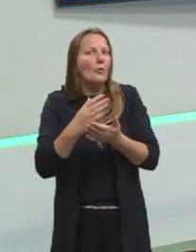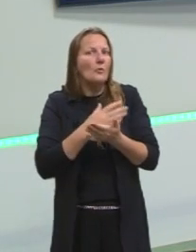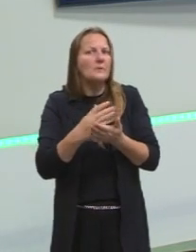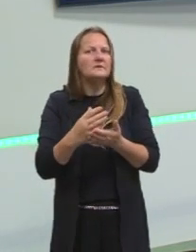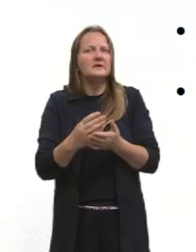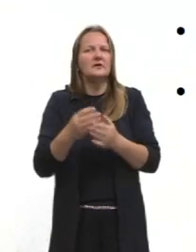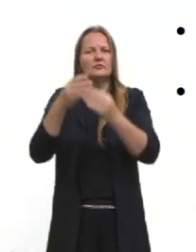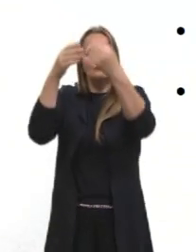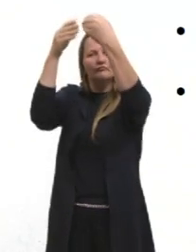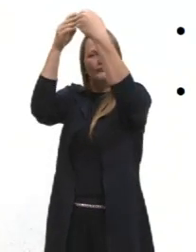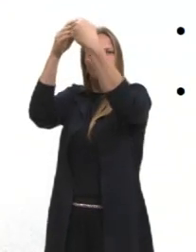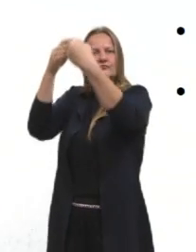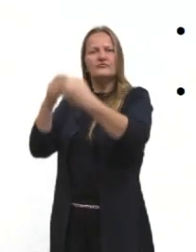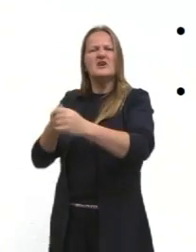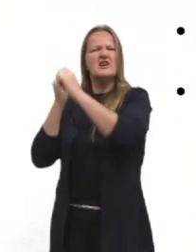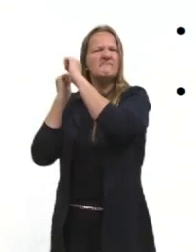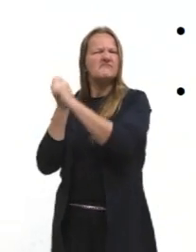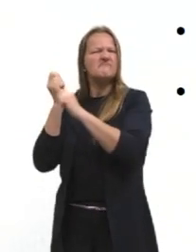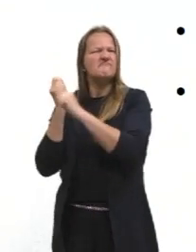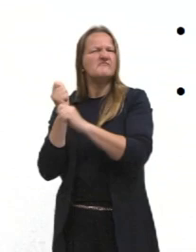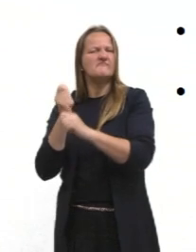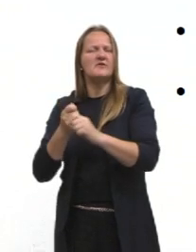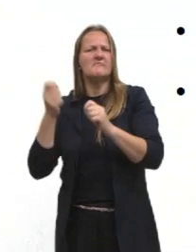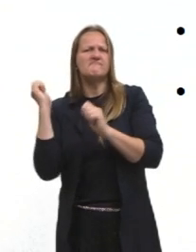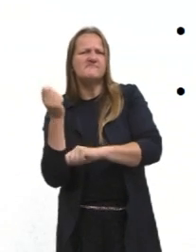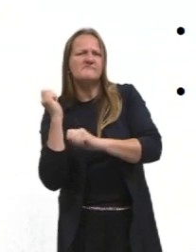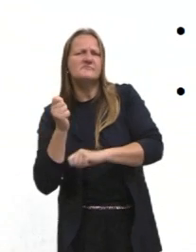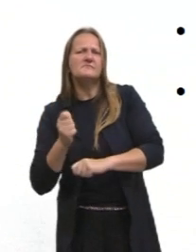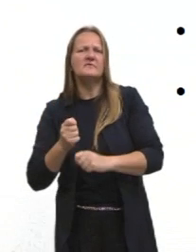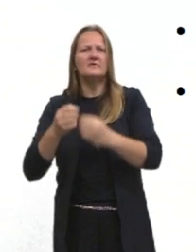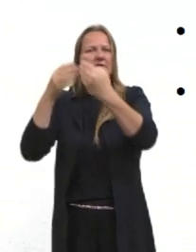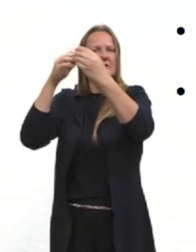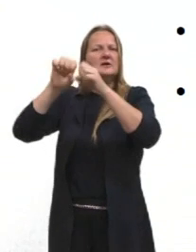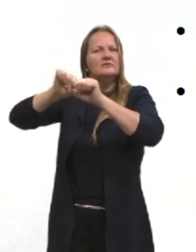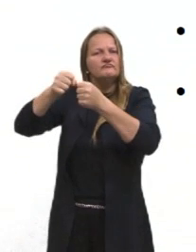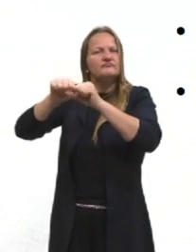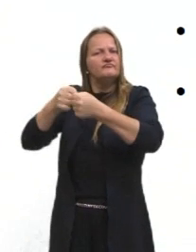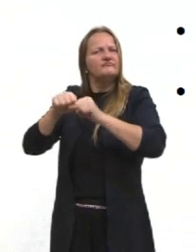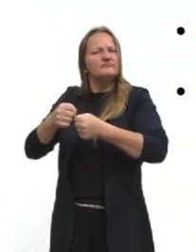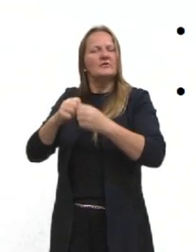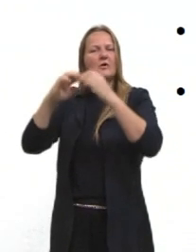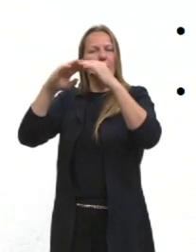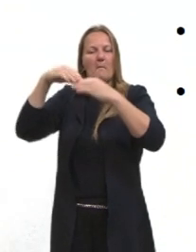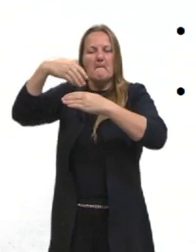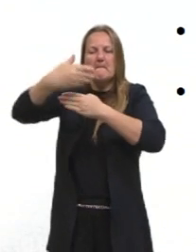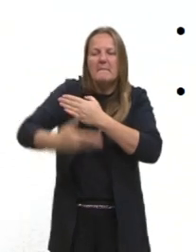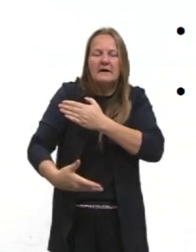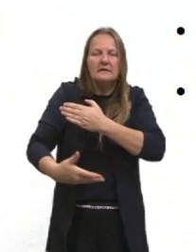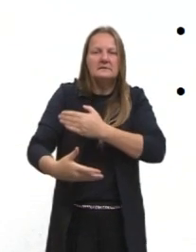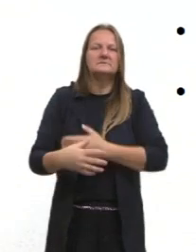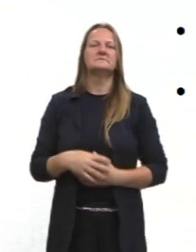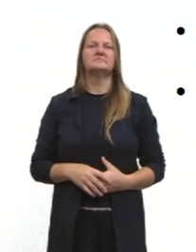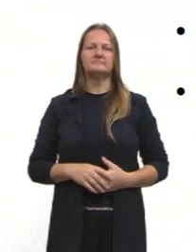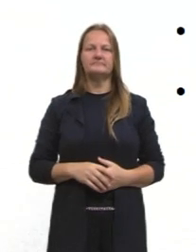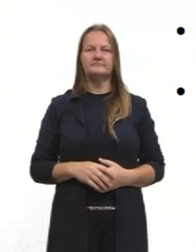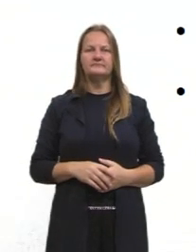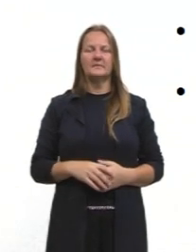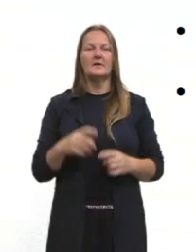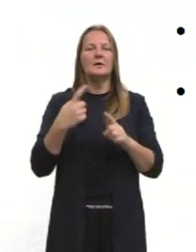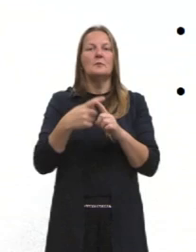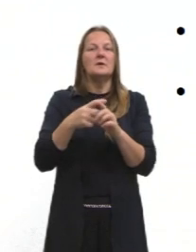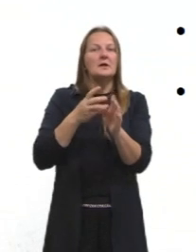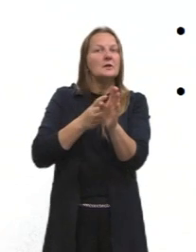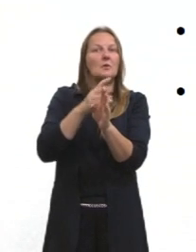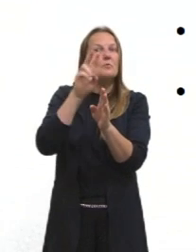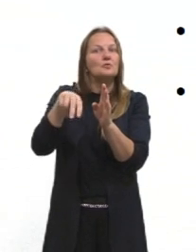derrubar o muro. Esse muro foi construído no início da Guerra Fria para impedir que as pessoas fossem de um lado